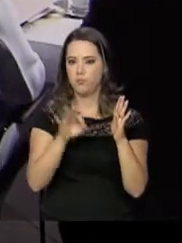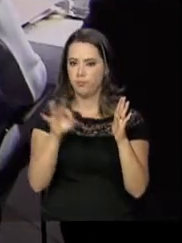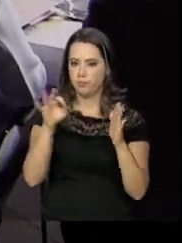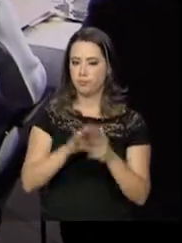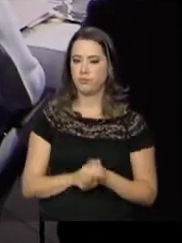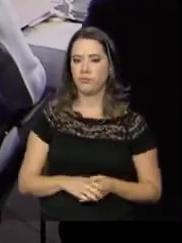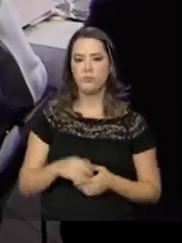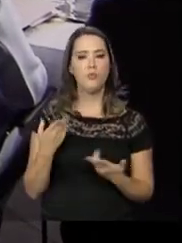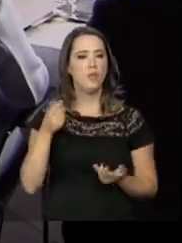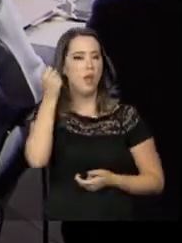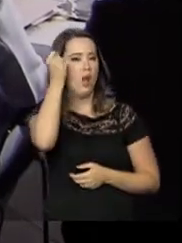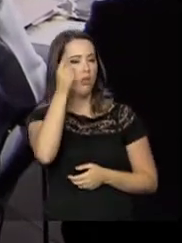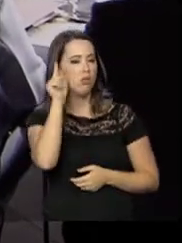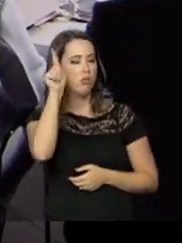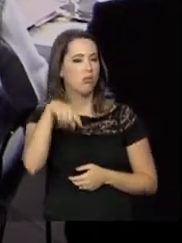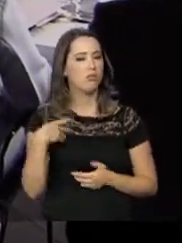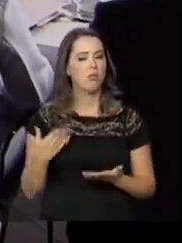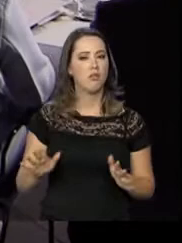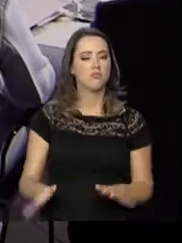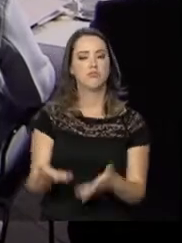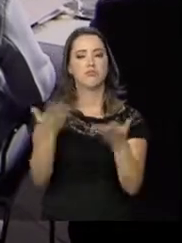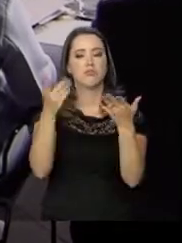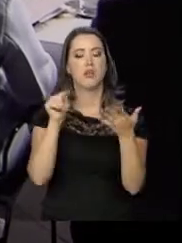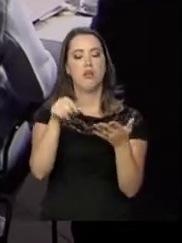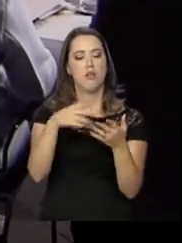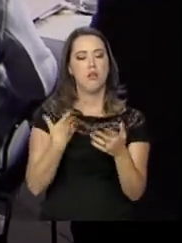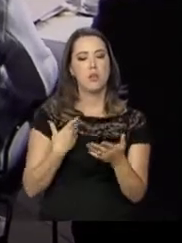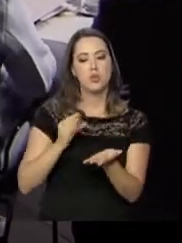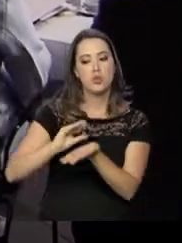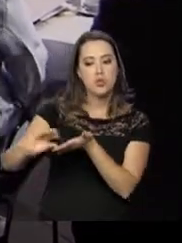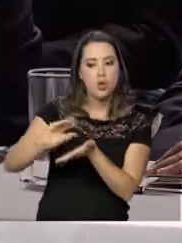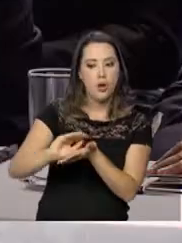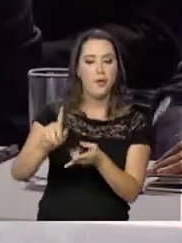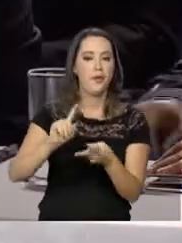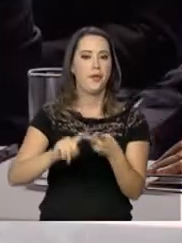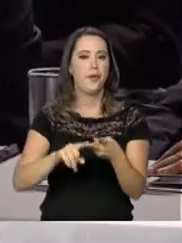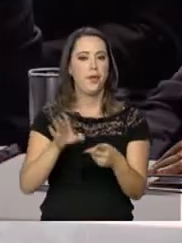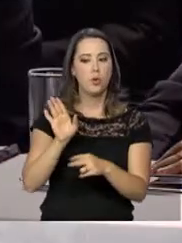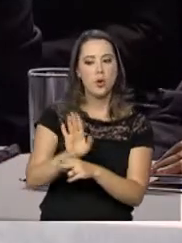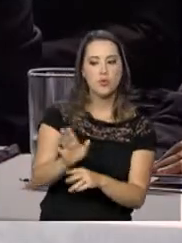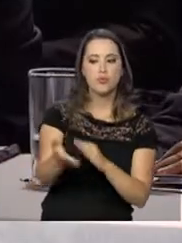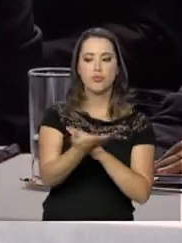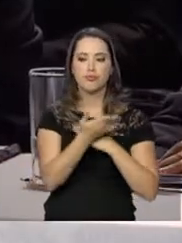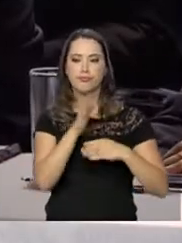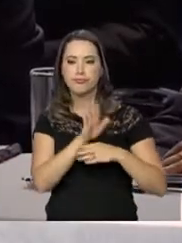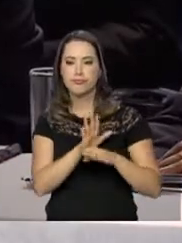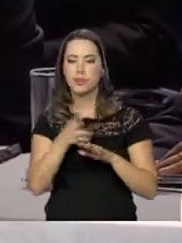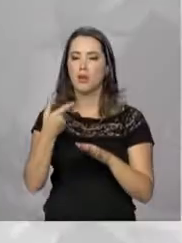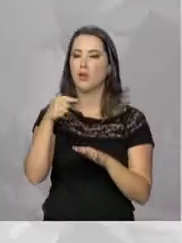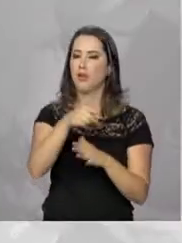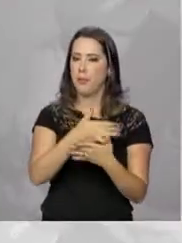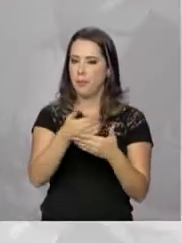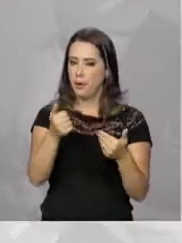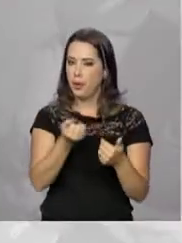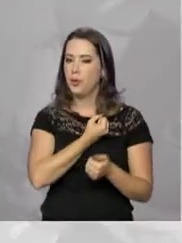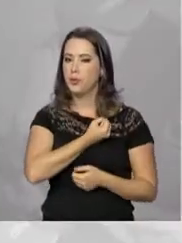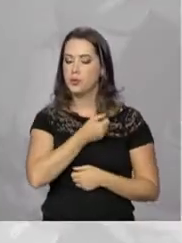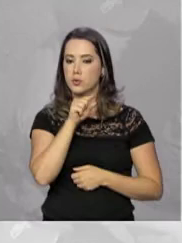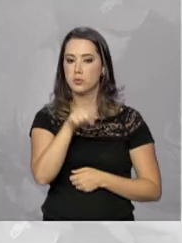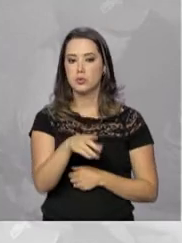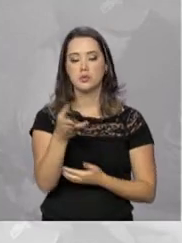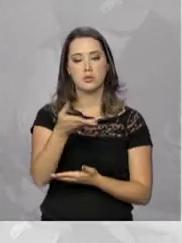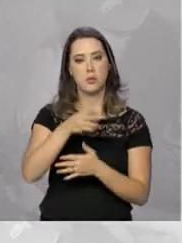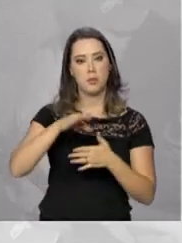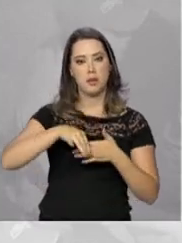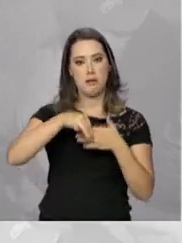que uma maior cooperação e articulação, além de mais recursos para a área, ajudem a melhorar os indicadores. Além de aumentar a